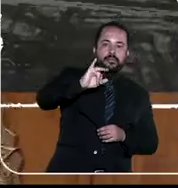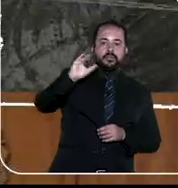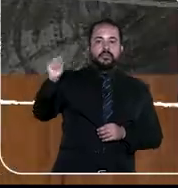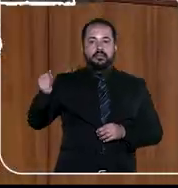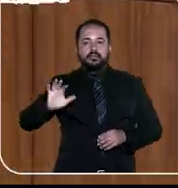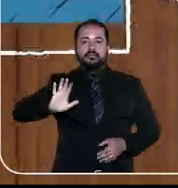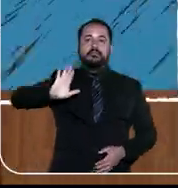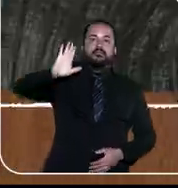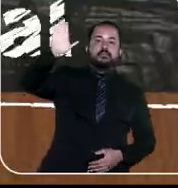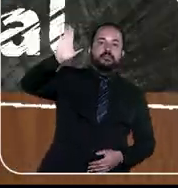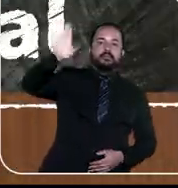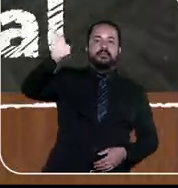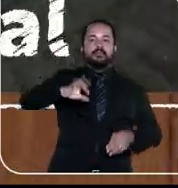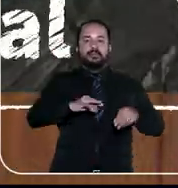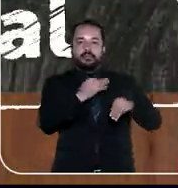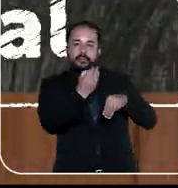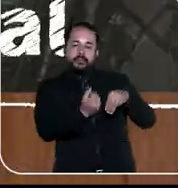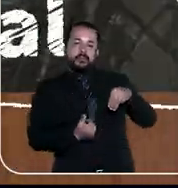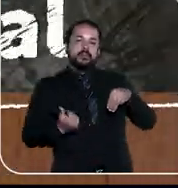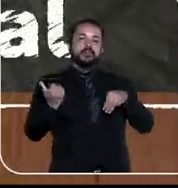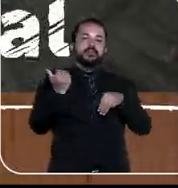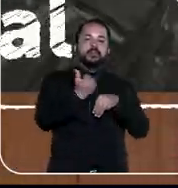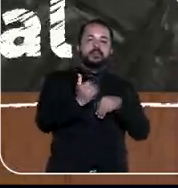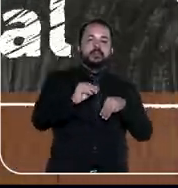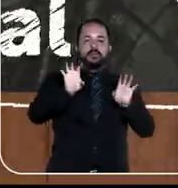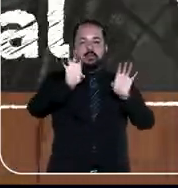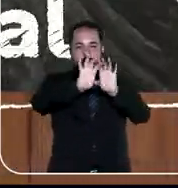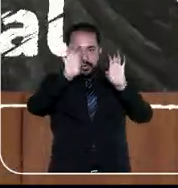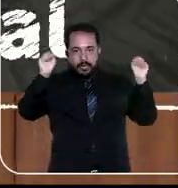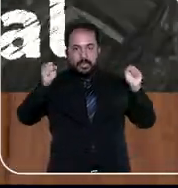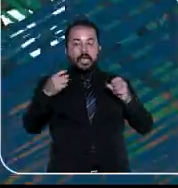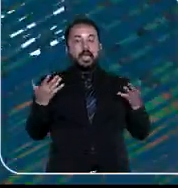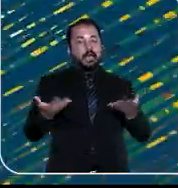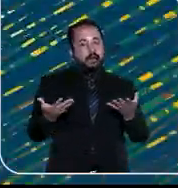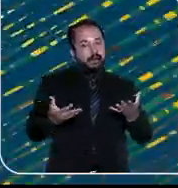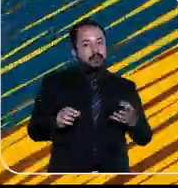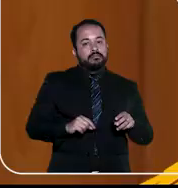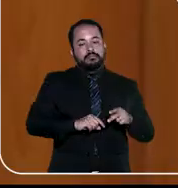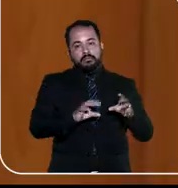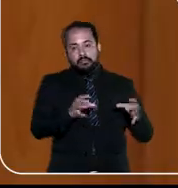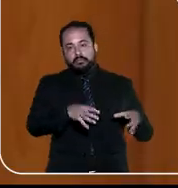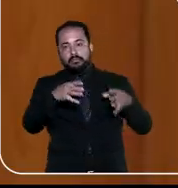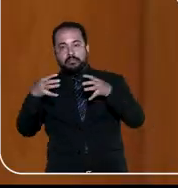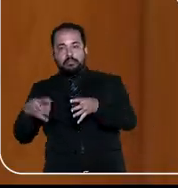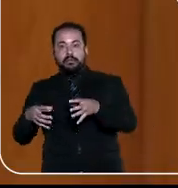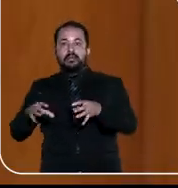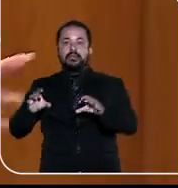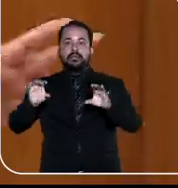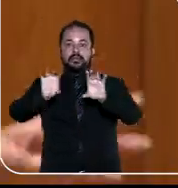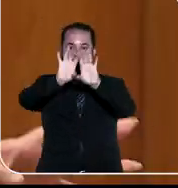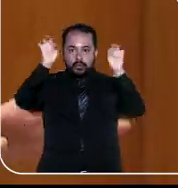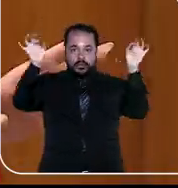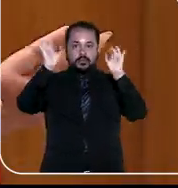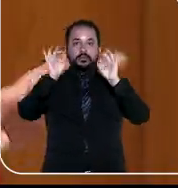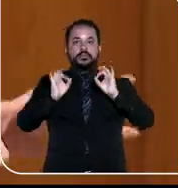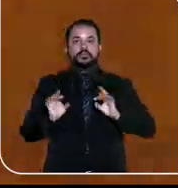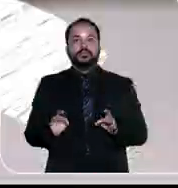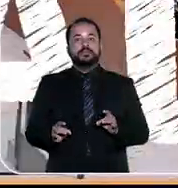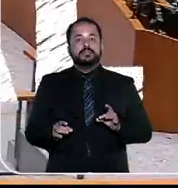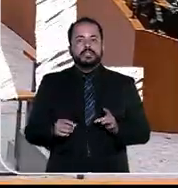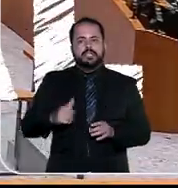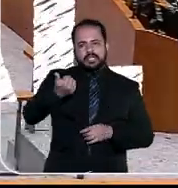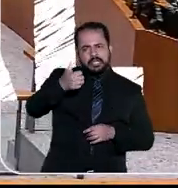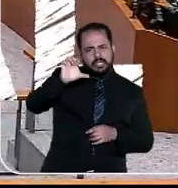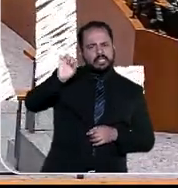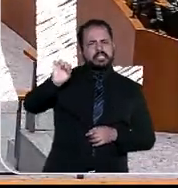-presidentes e candidatos e candidatas a ministros do Tribunal. Agora, estamos aqui na Corte Especial.